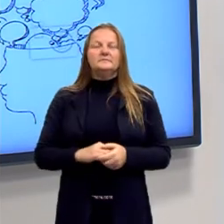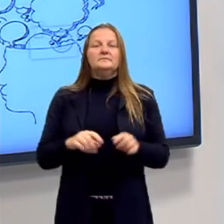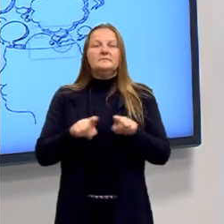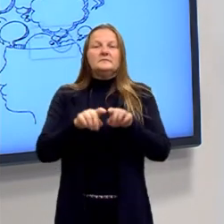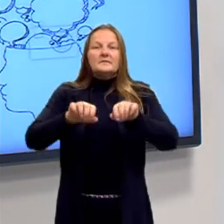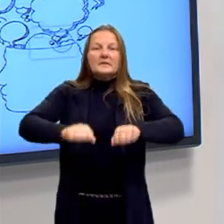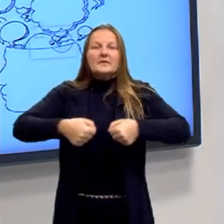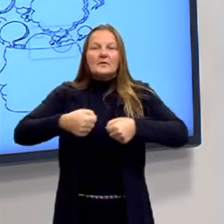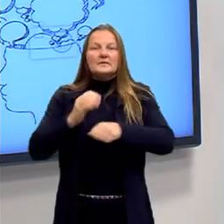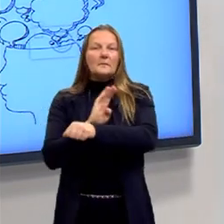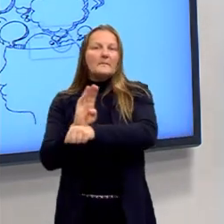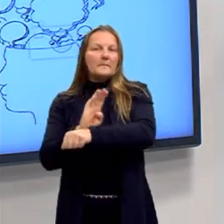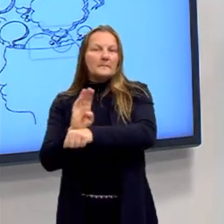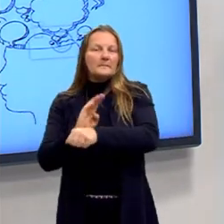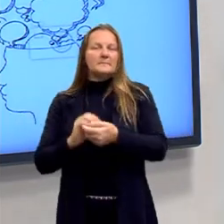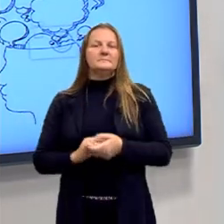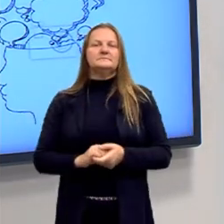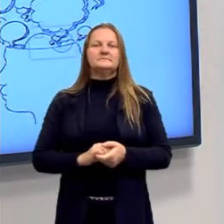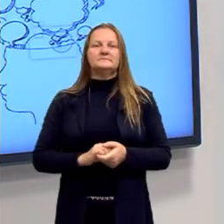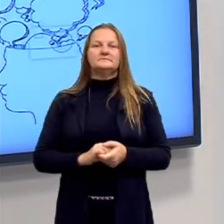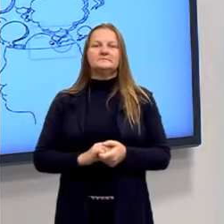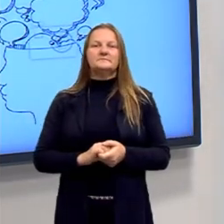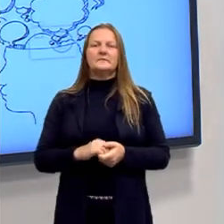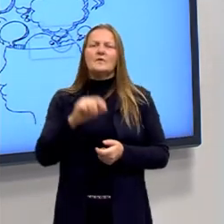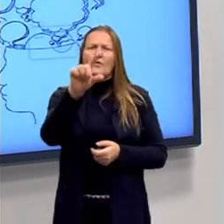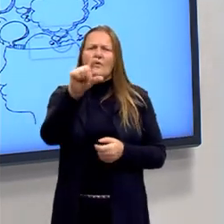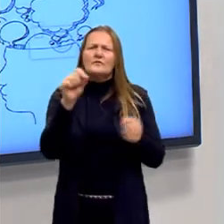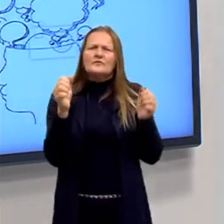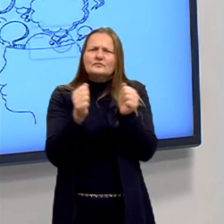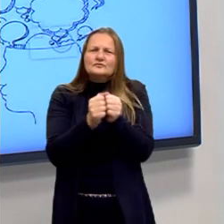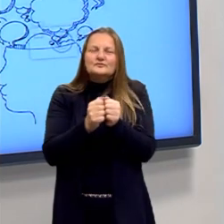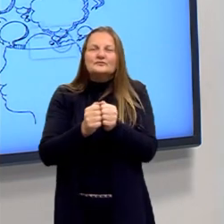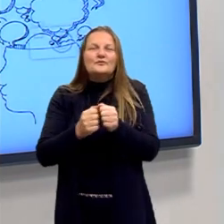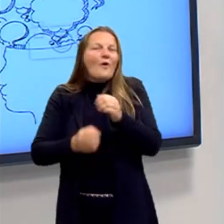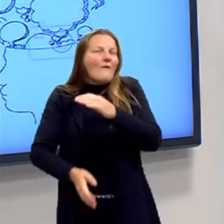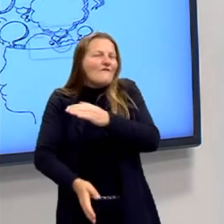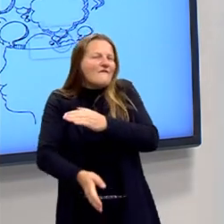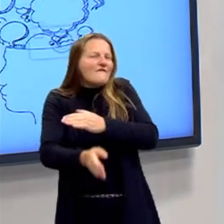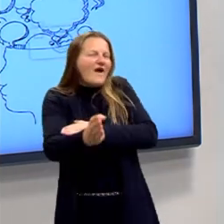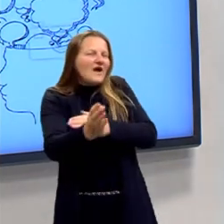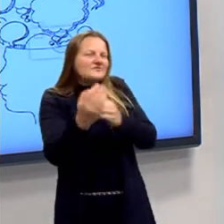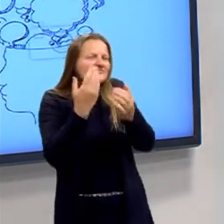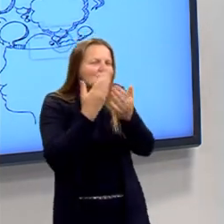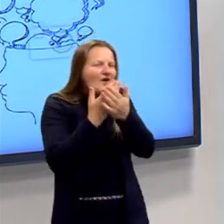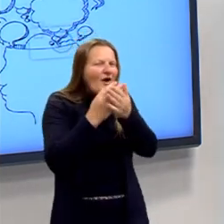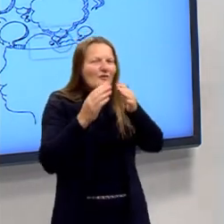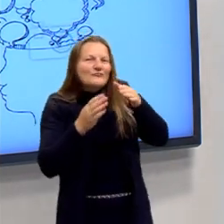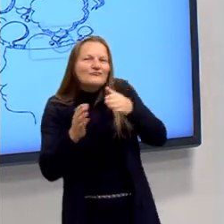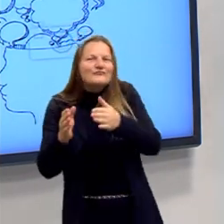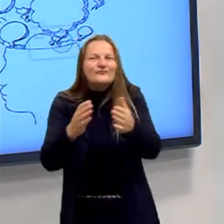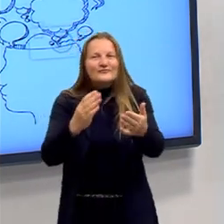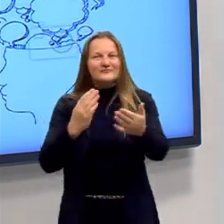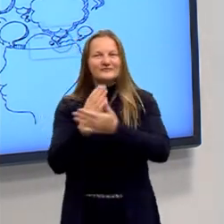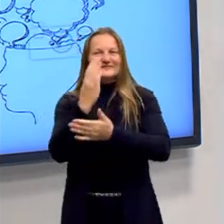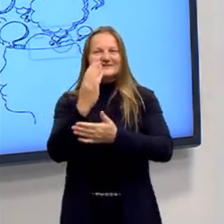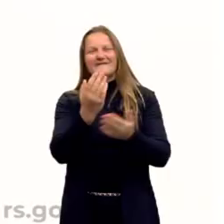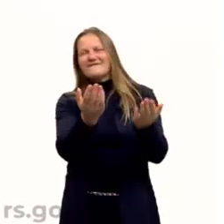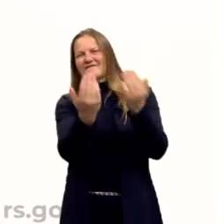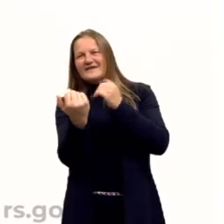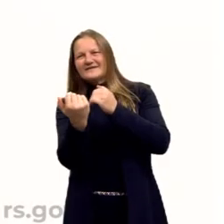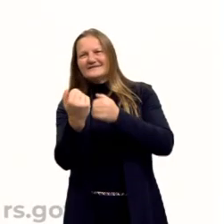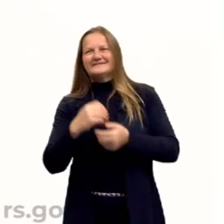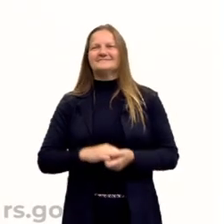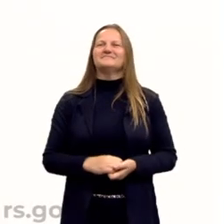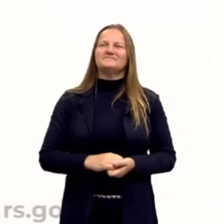calça bege, e te convido para fazermos essa viagem nessa aula de hoje, vamos lá? Partiu passar? Vem com a gente.